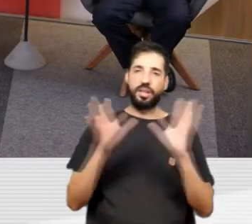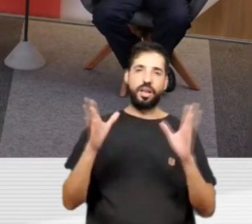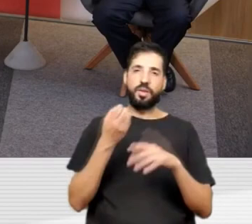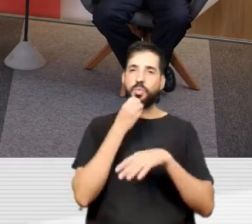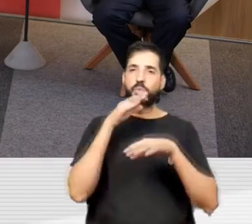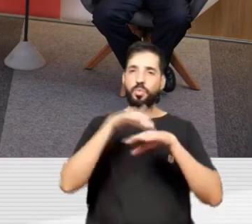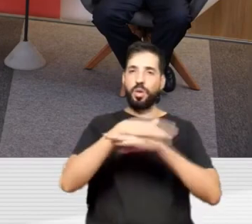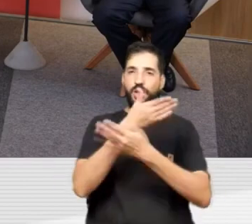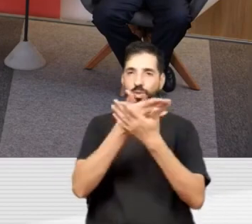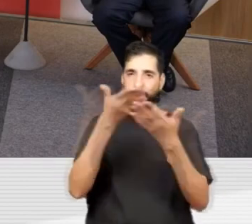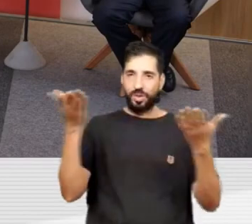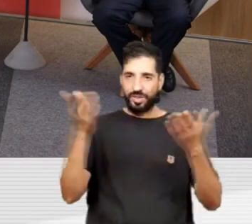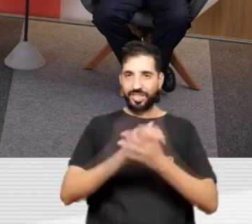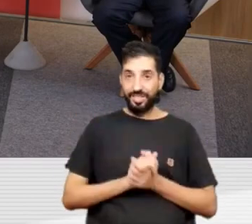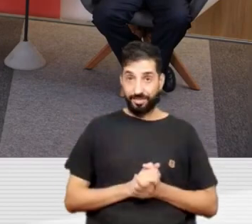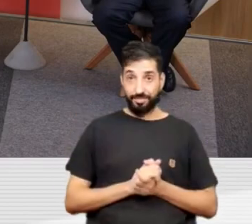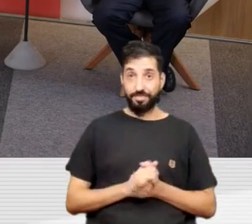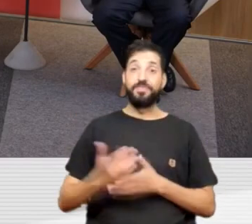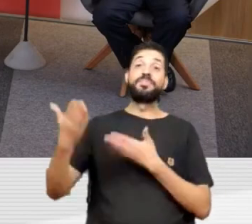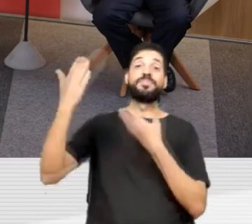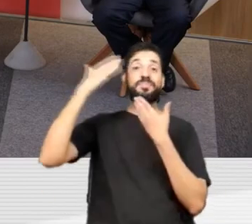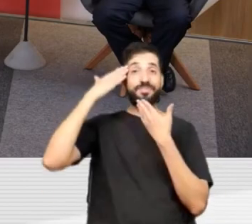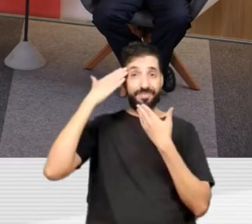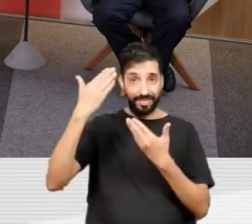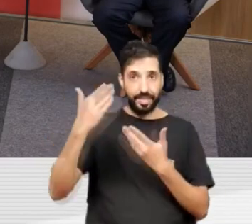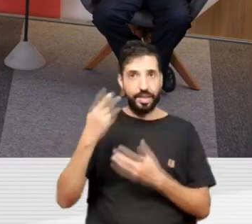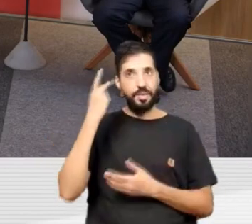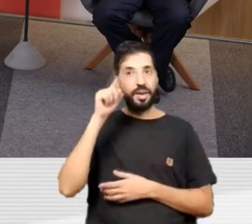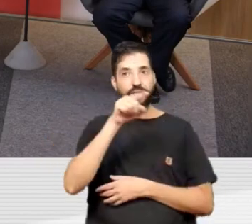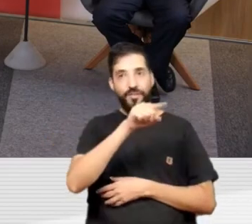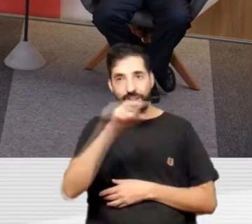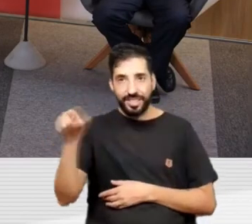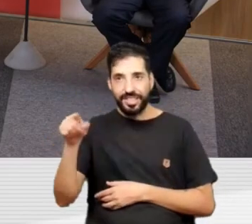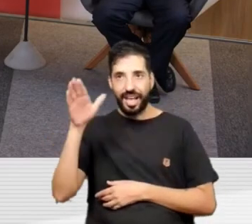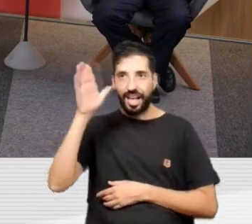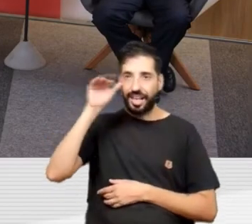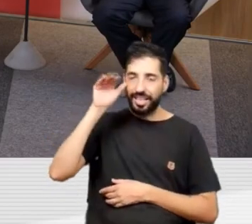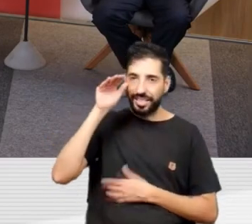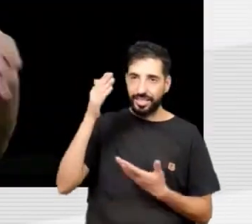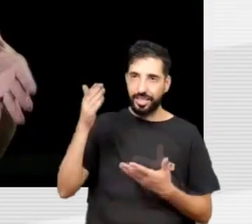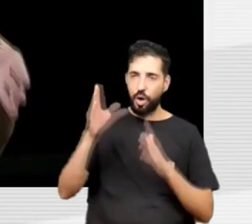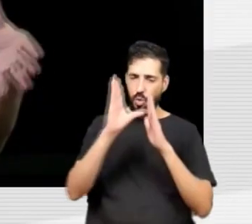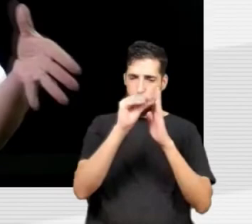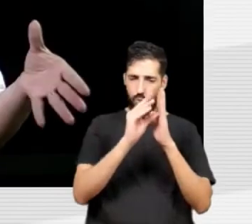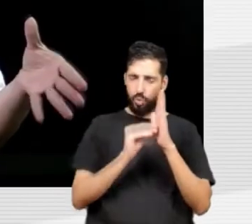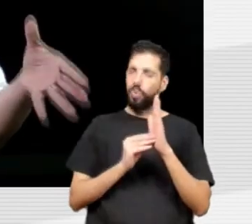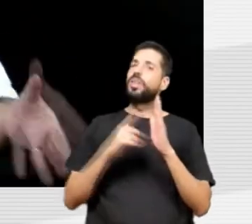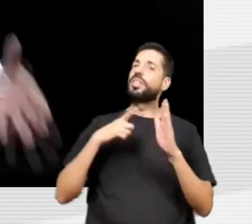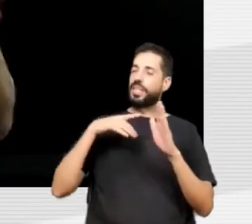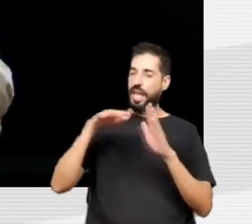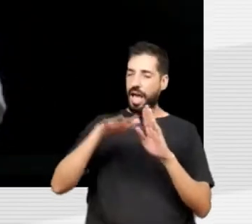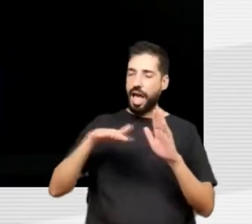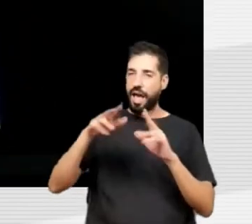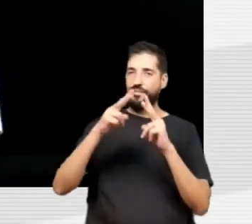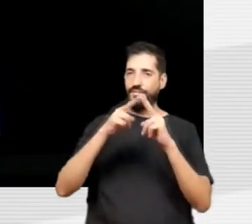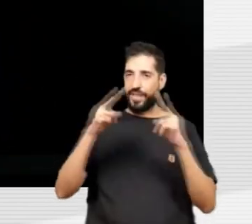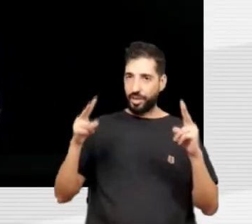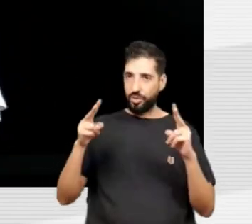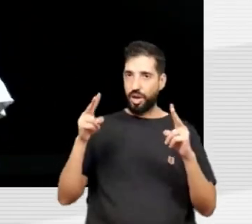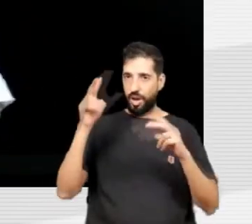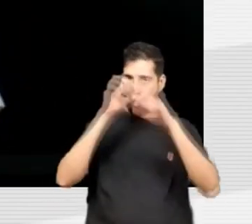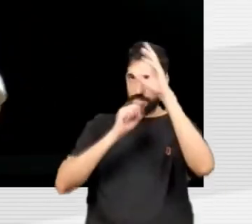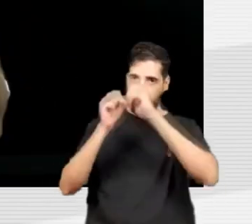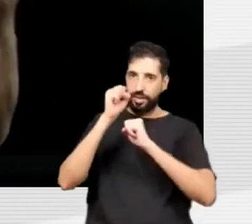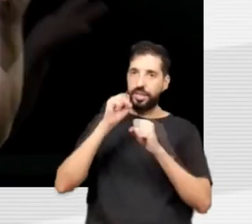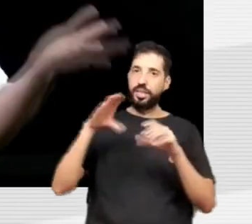Muito obrigado, gente. E para vocês que estão aqui, todo o conteúdo está no ambiente virtual de aprendizagem da Fundação Perseu